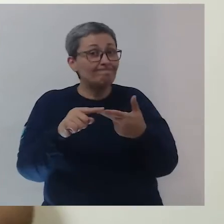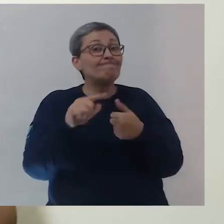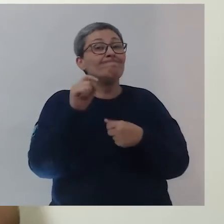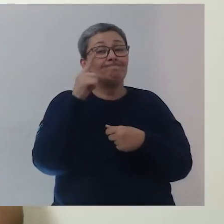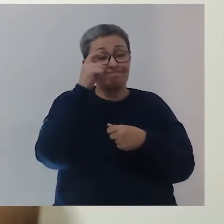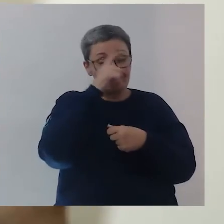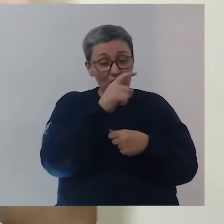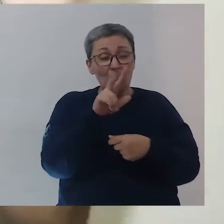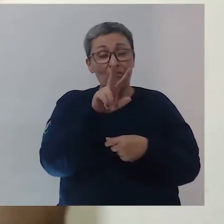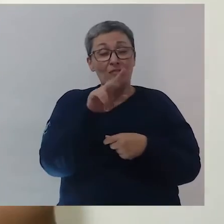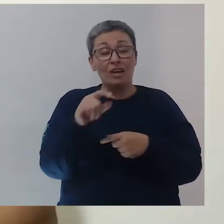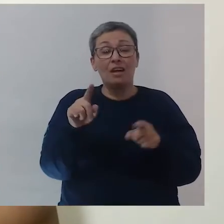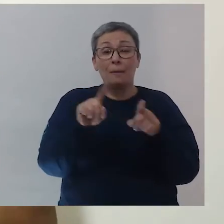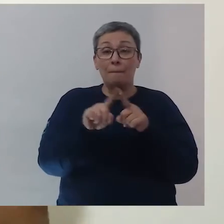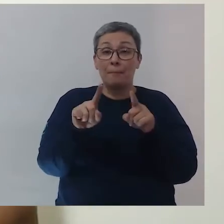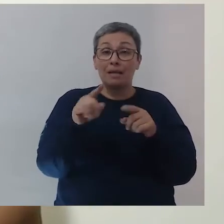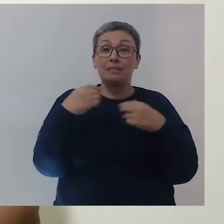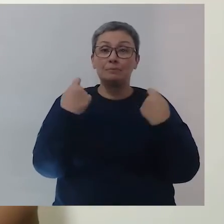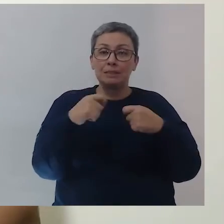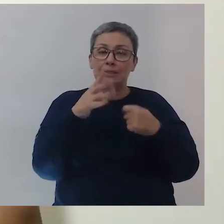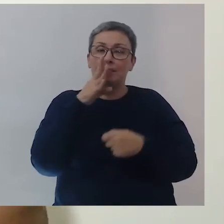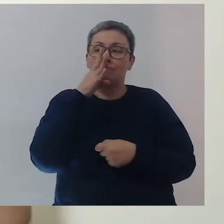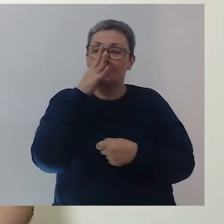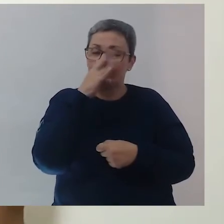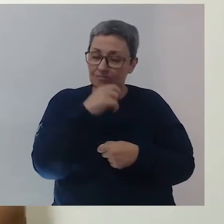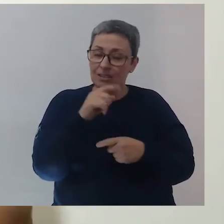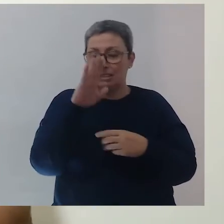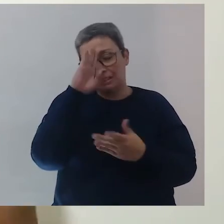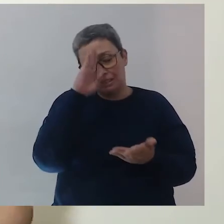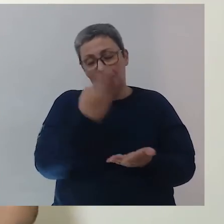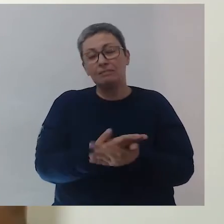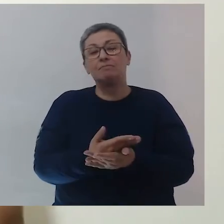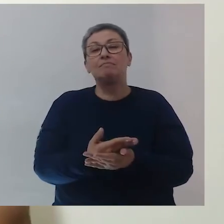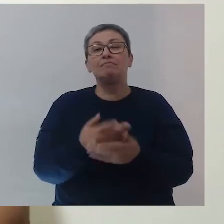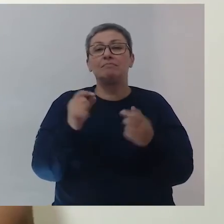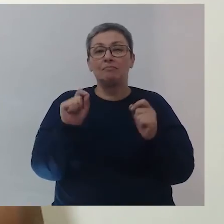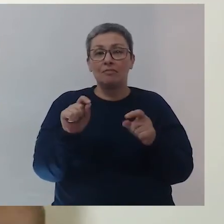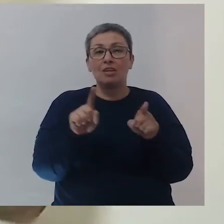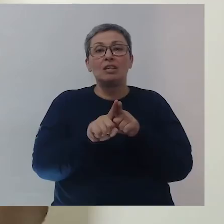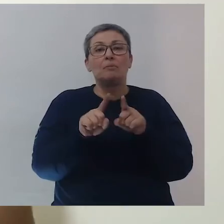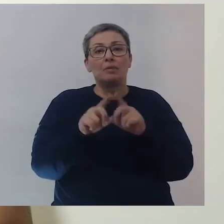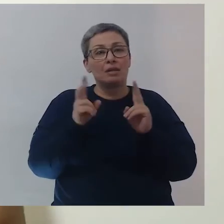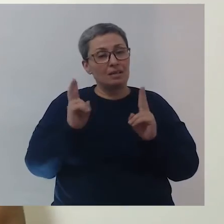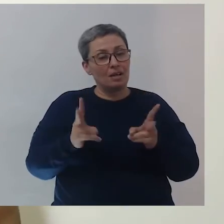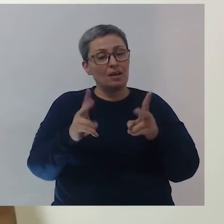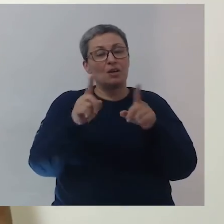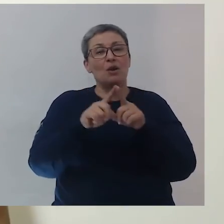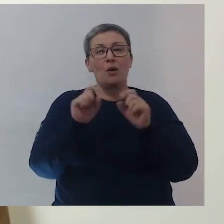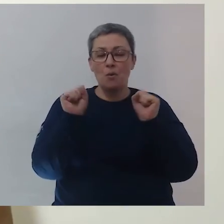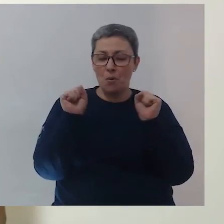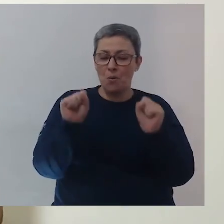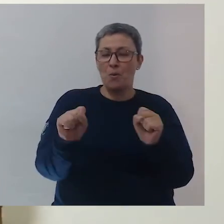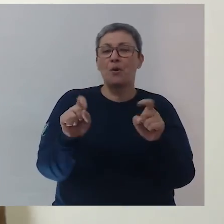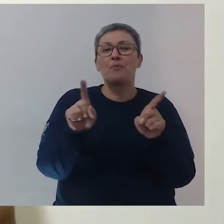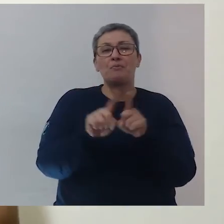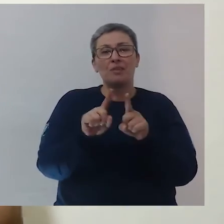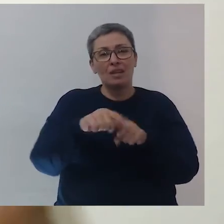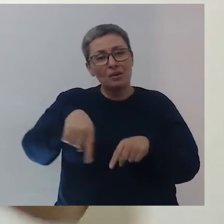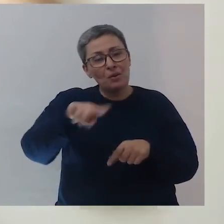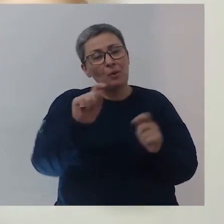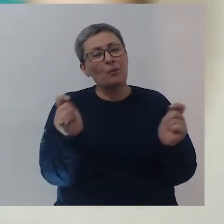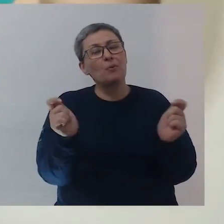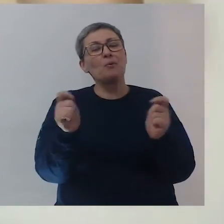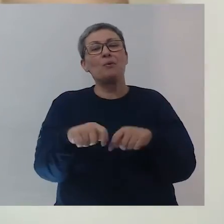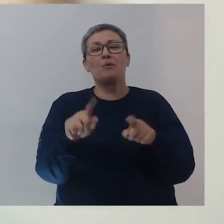As dificuldades virão. Só basta ter resiliência e acreditar. Acreditar sempre no seu potencial. Acreditar